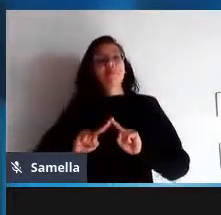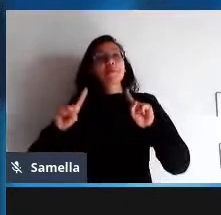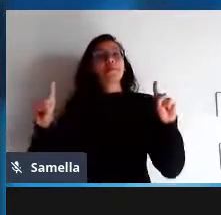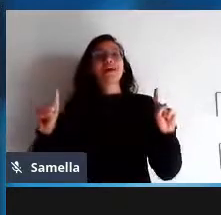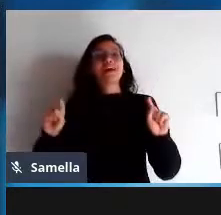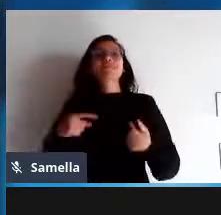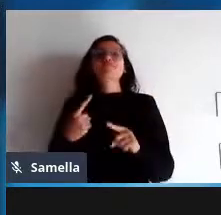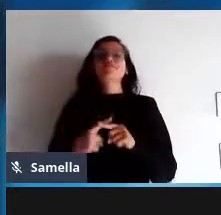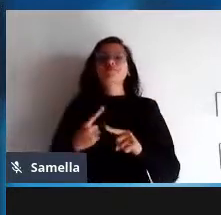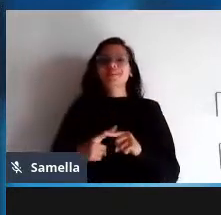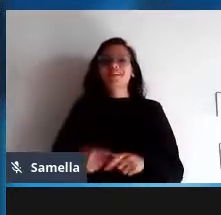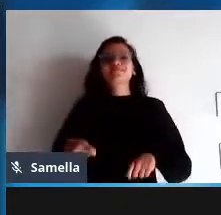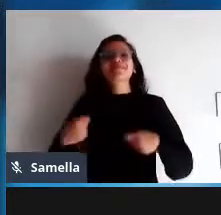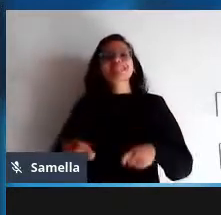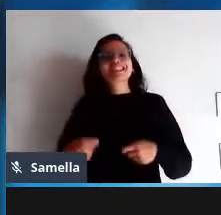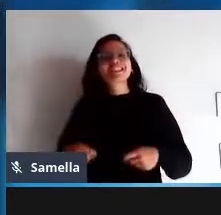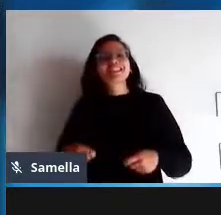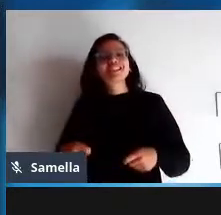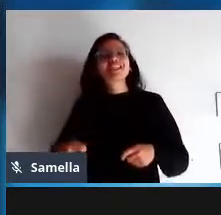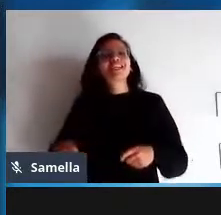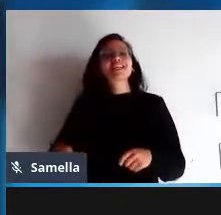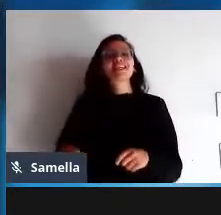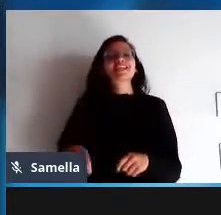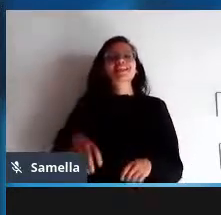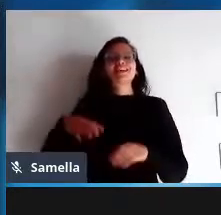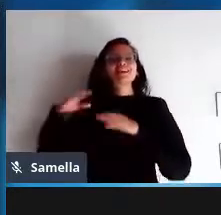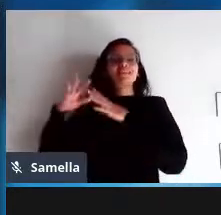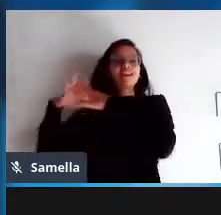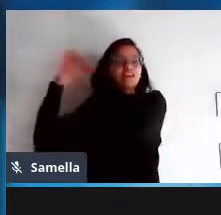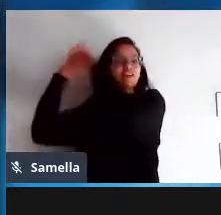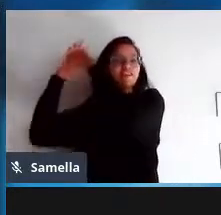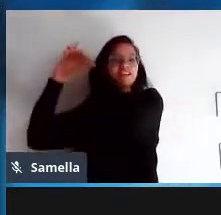apesar de eu ter programado uma palestra um pouco mais curta né